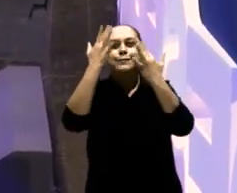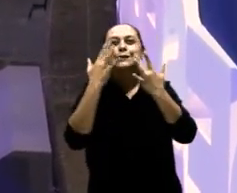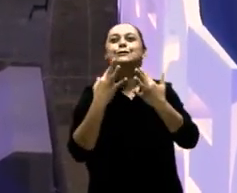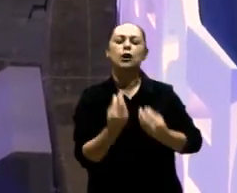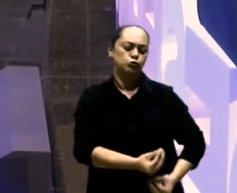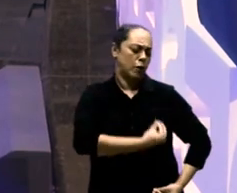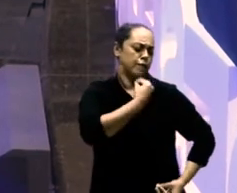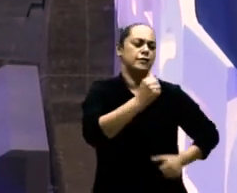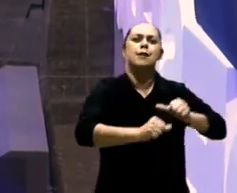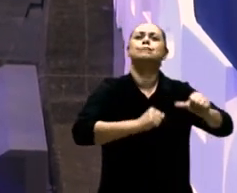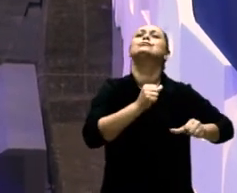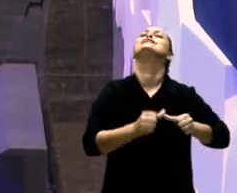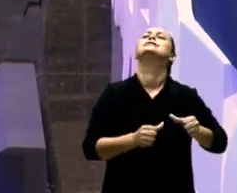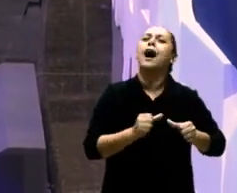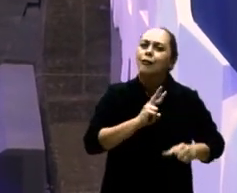Vida